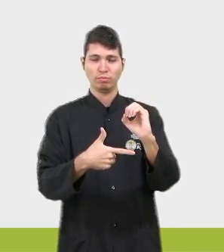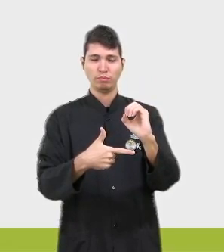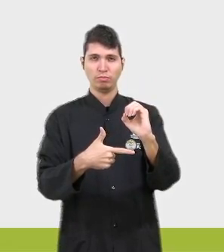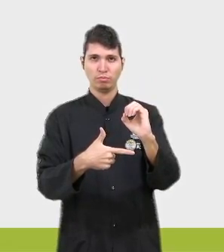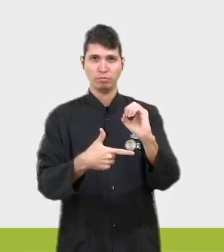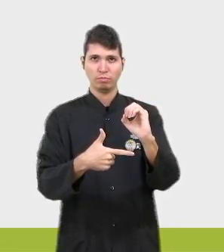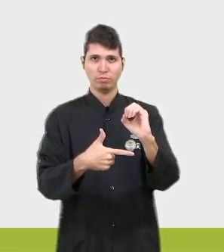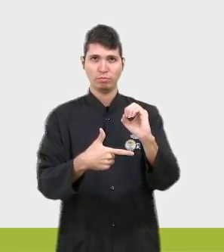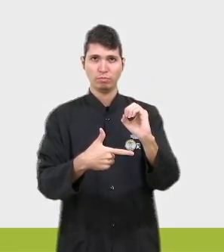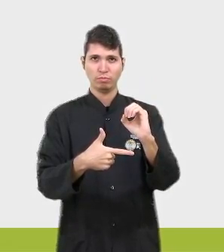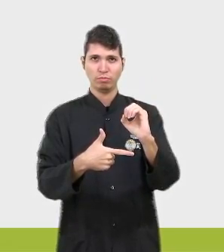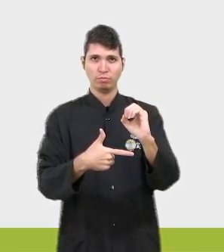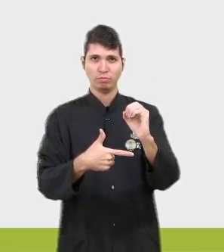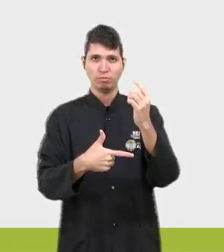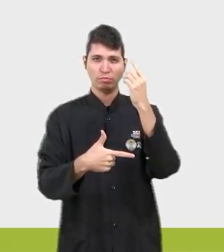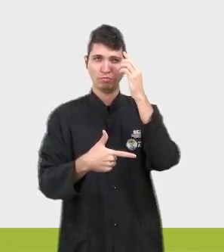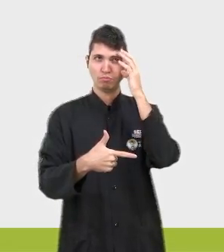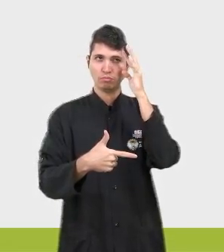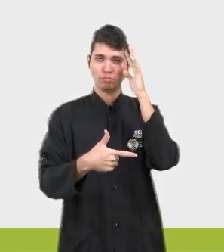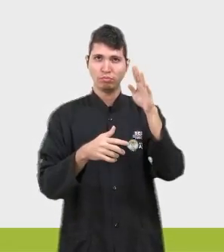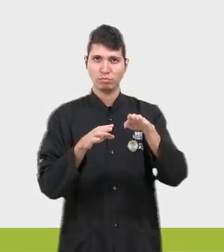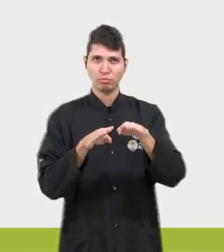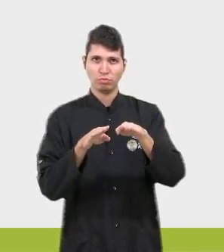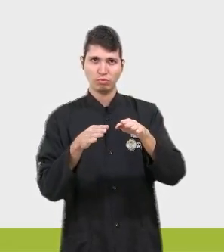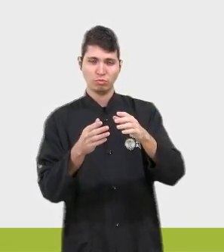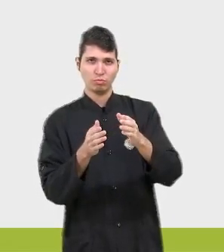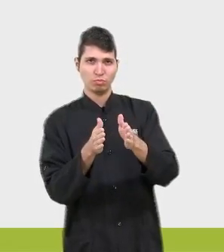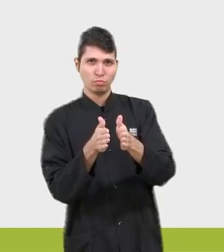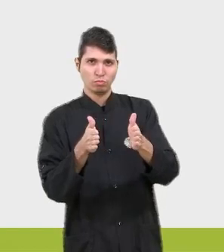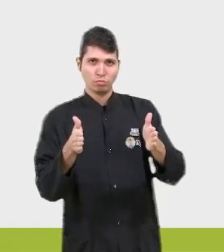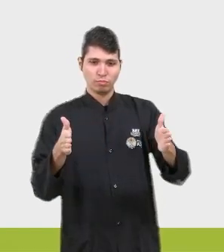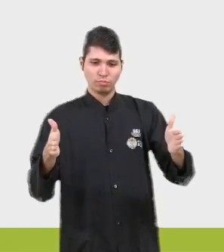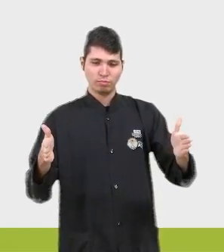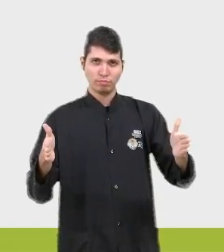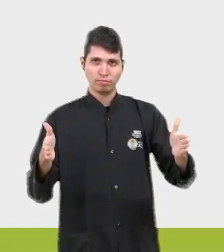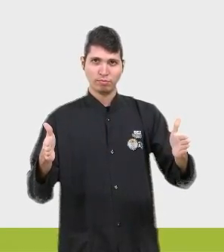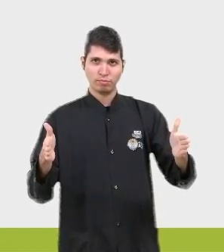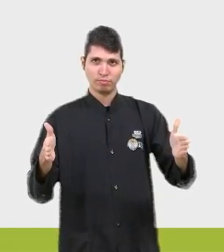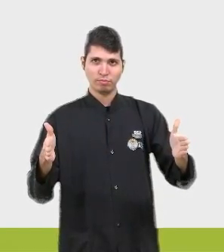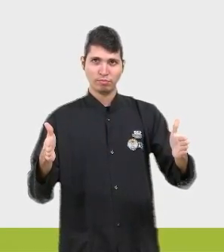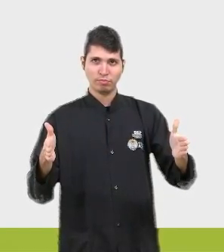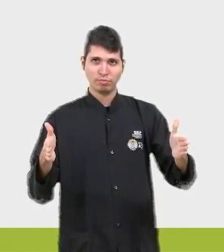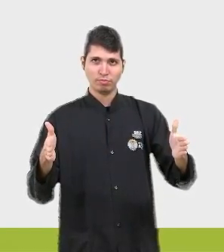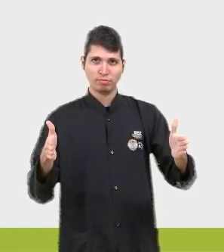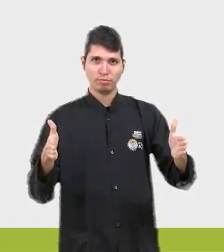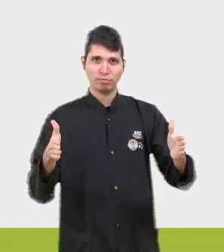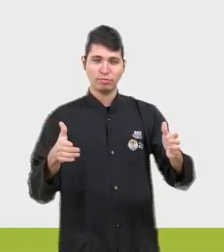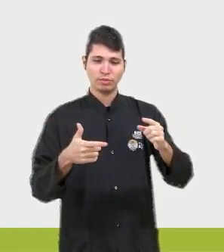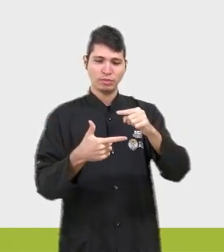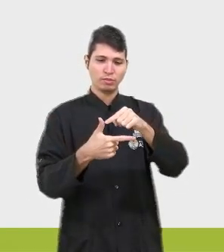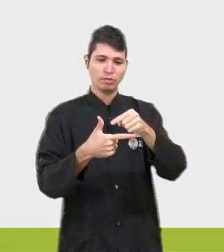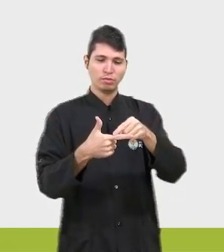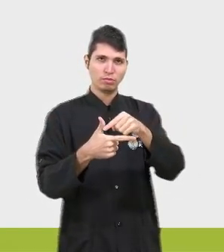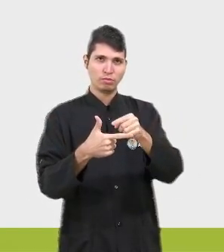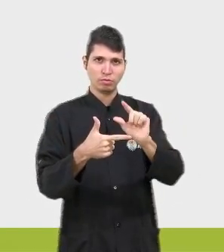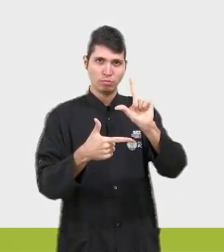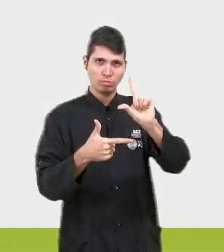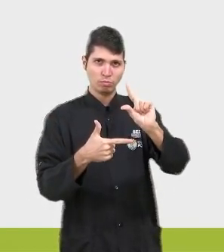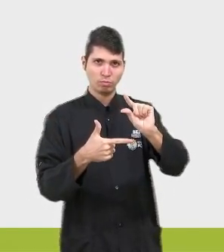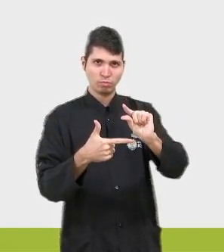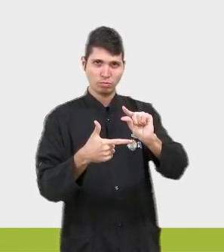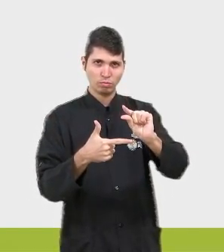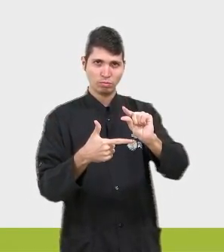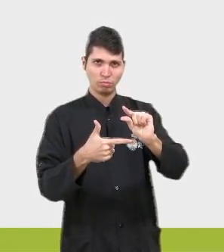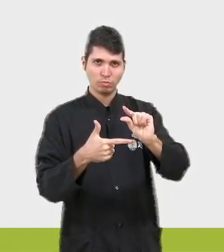do retângulo, 90 graus. Nós temos ainda um ângulo pra figuras como essa menores, então você imagina aqui um ângulo agudo, né?